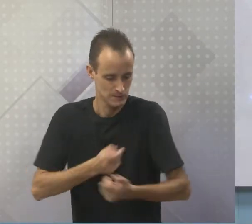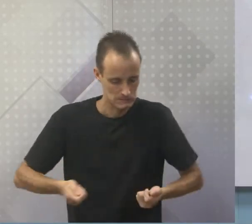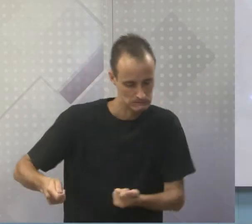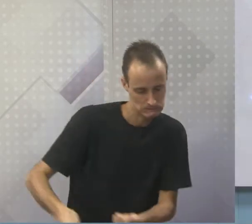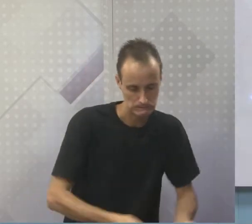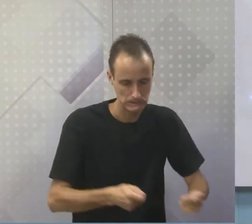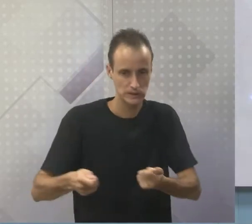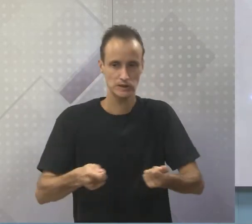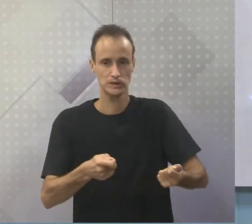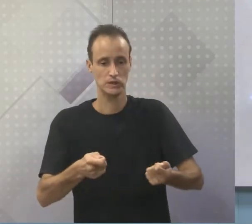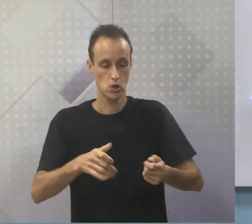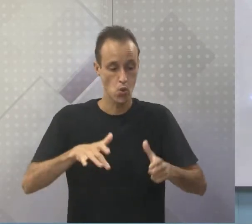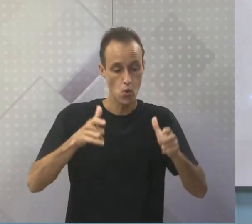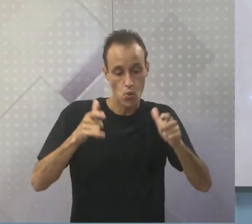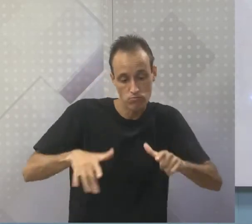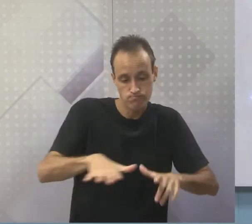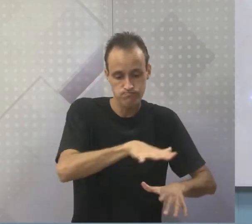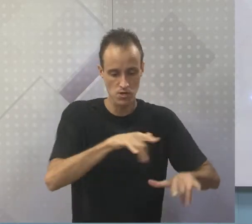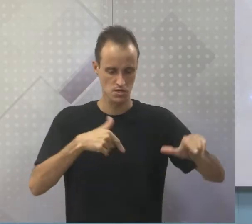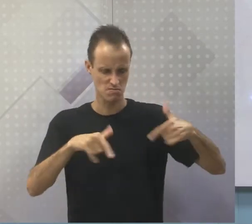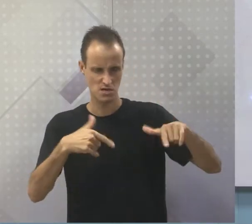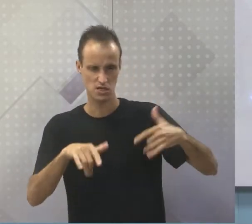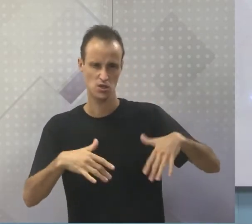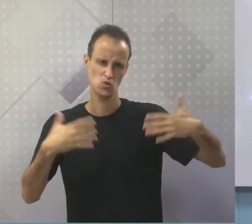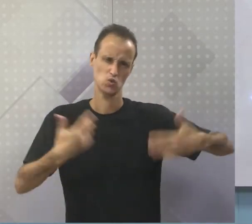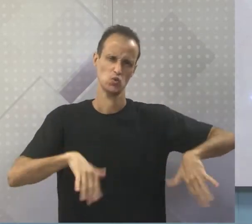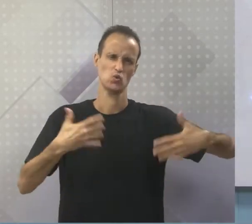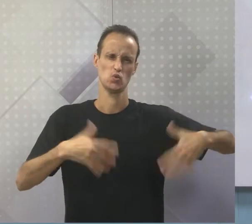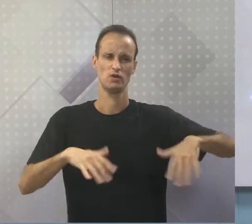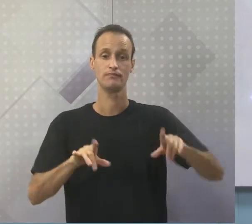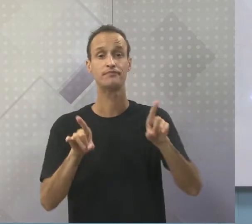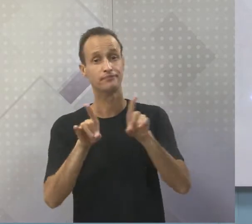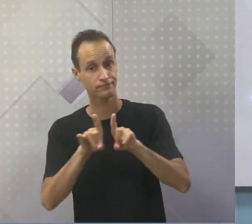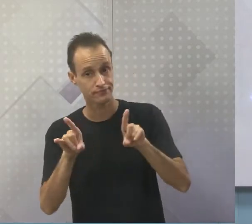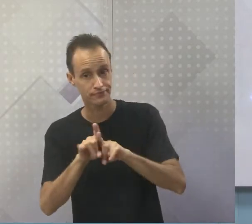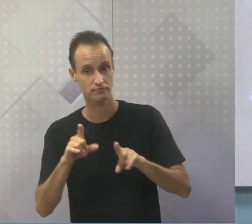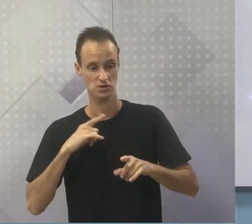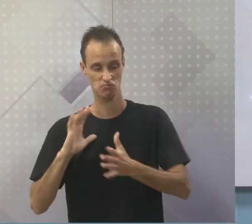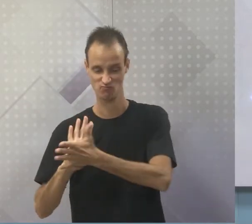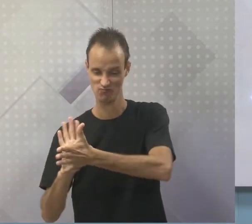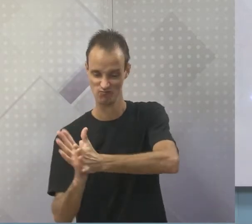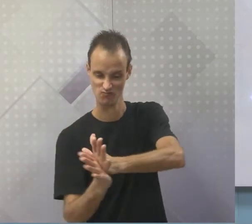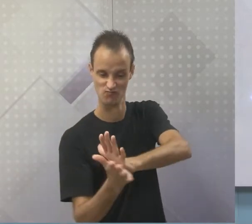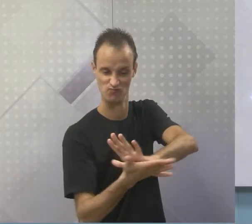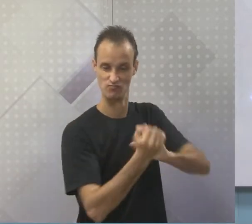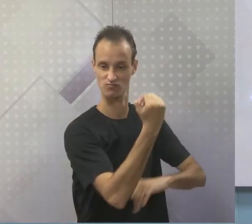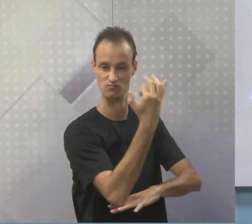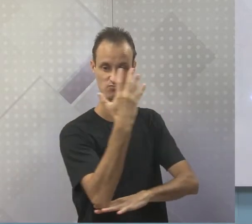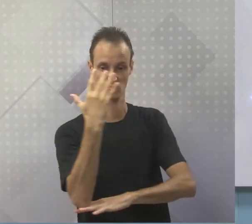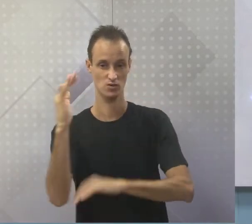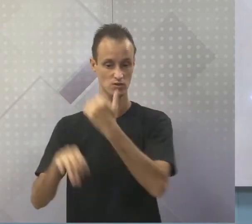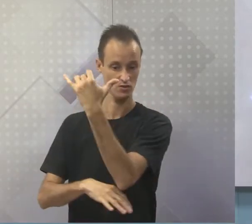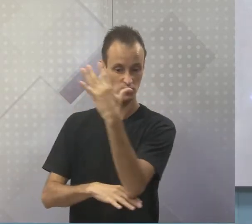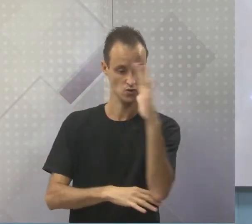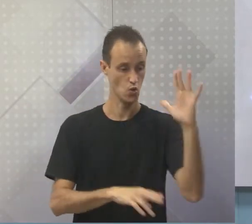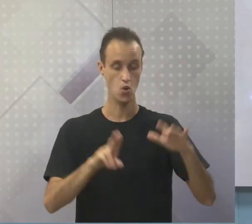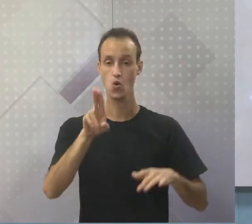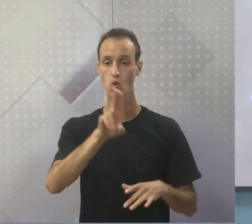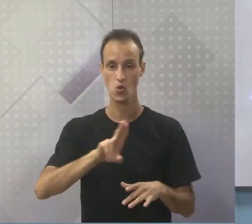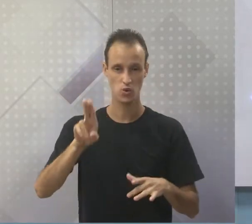As condições, o ambiente de trabalho é muito salubre. E tem a questão ambiental também. Eles usam muitos